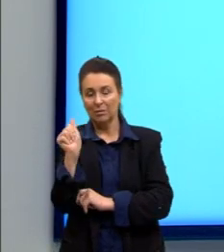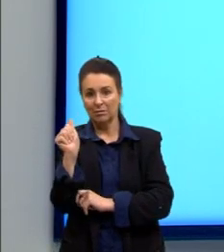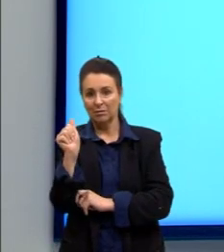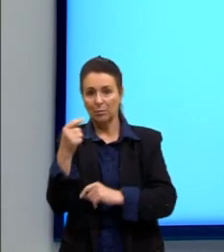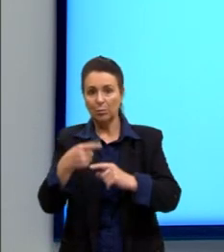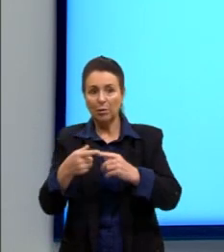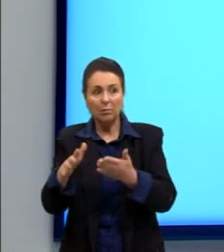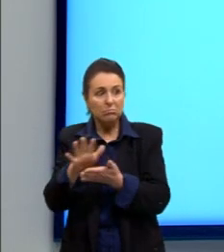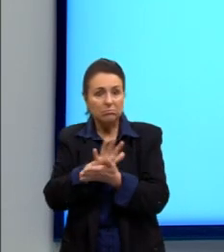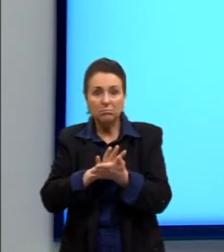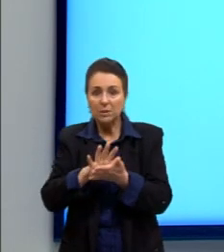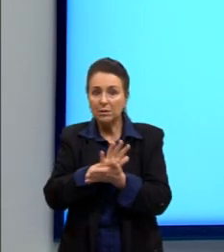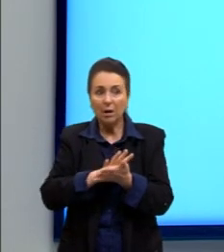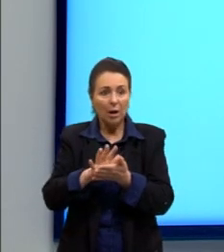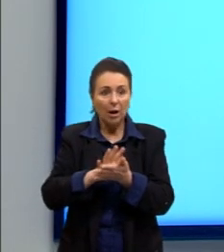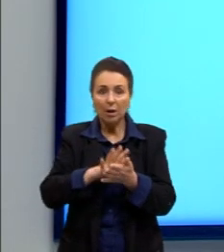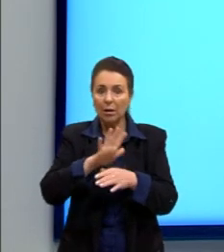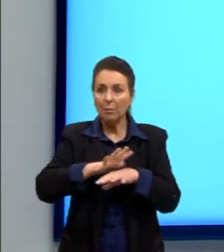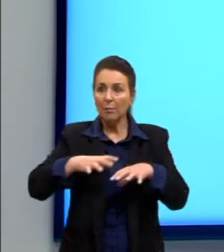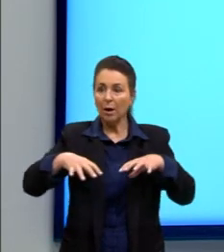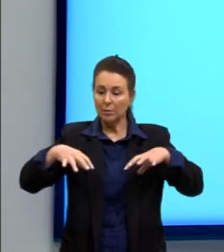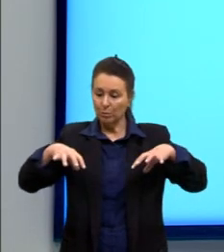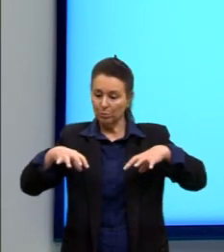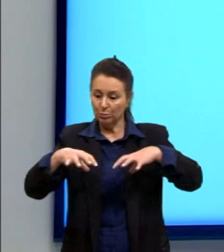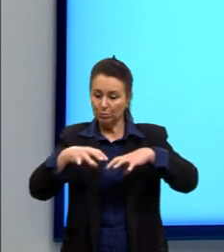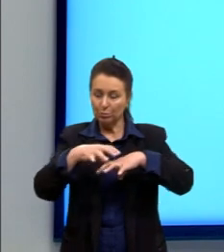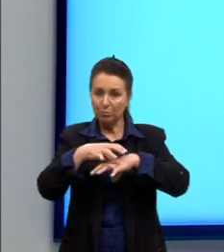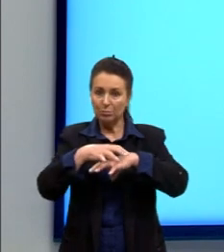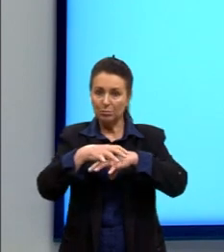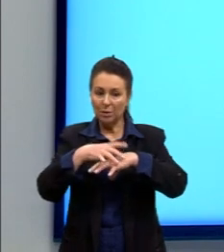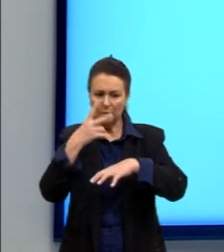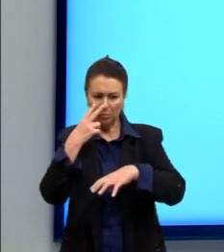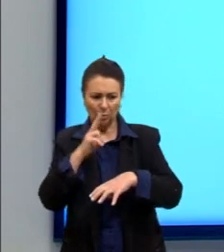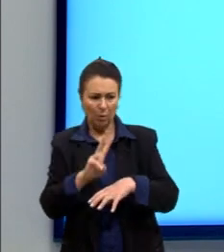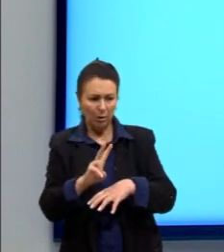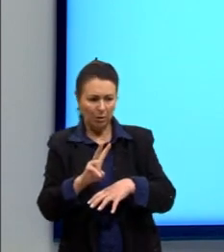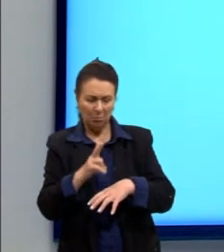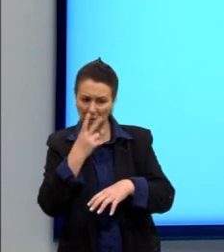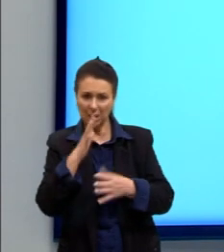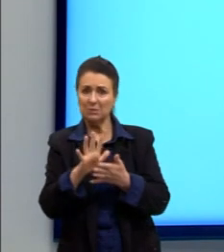deixar de visualizar ela. E aí é onde fica aquelas falhas que a gente viu na imagem.